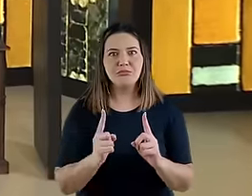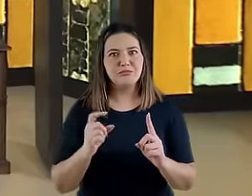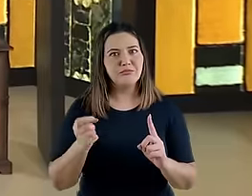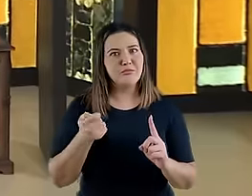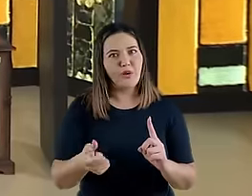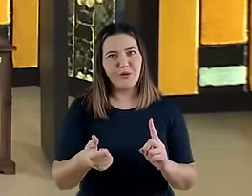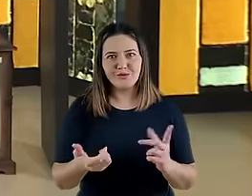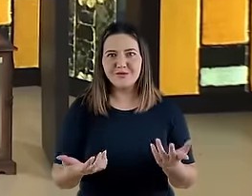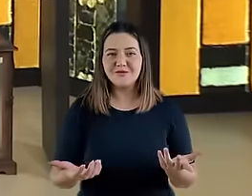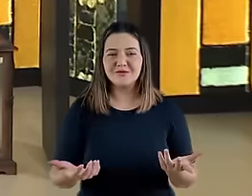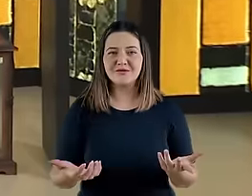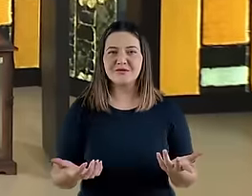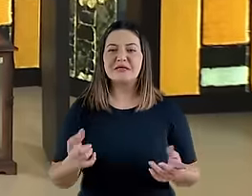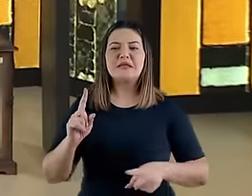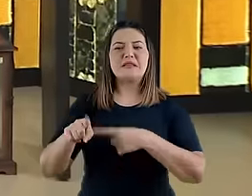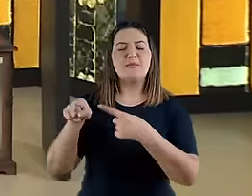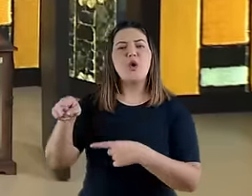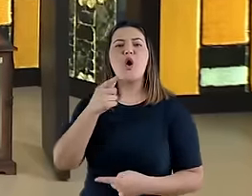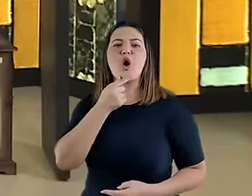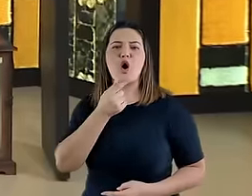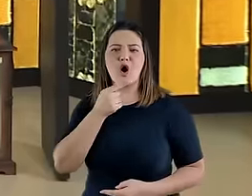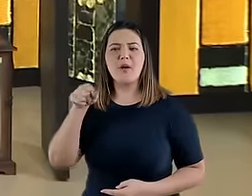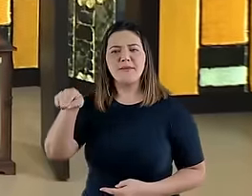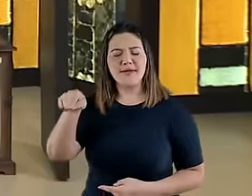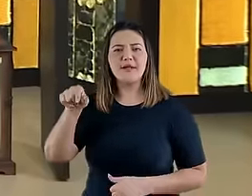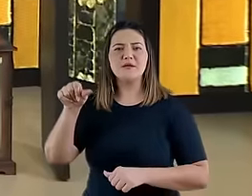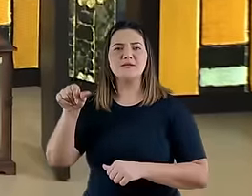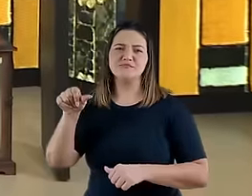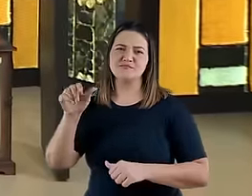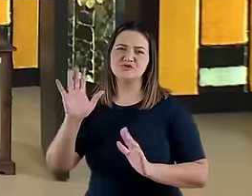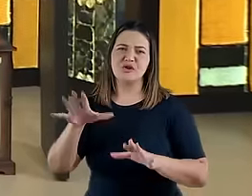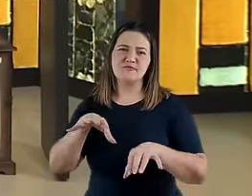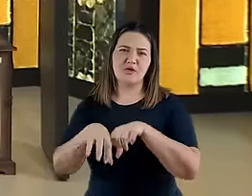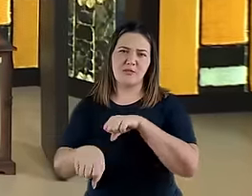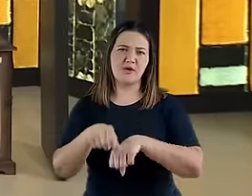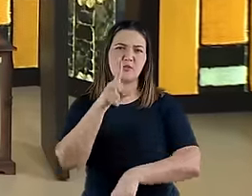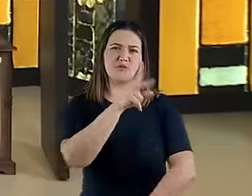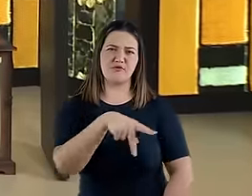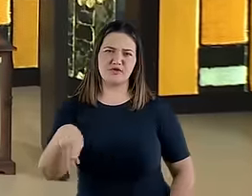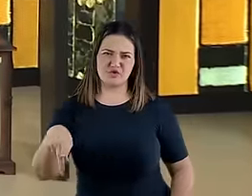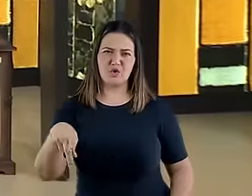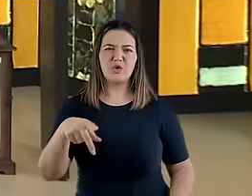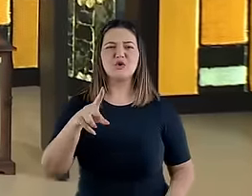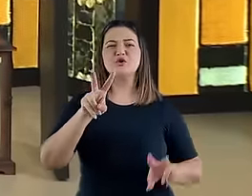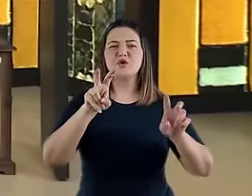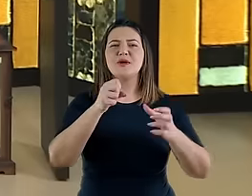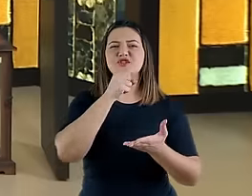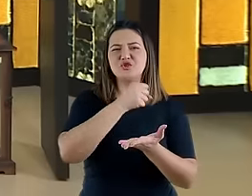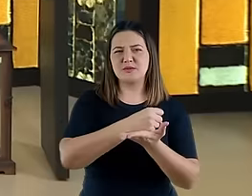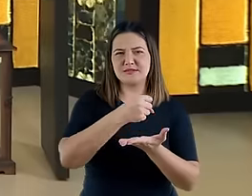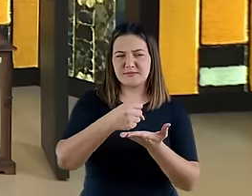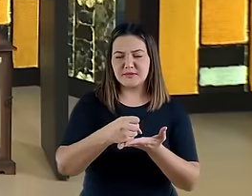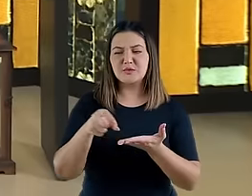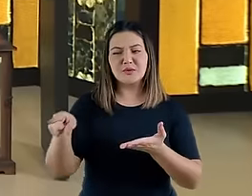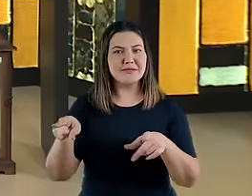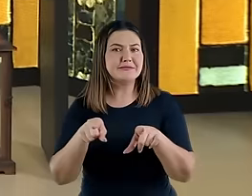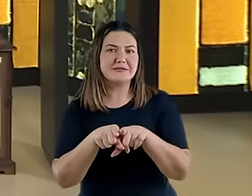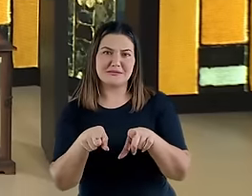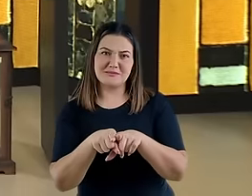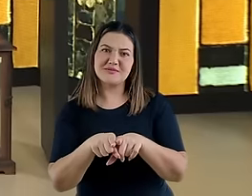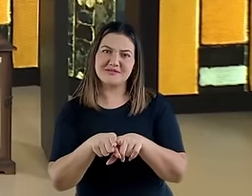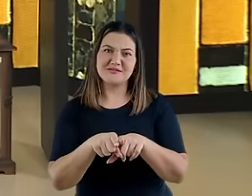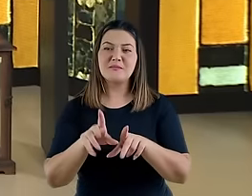admitiu que por muitas vezes, depois que ele mesmo se tornou professor de Antigo Testamento, acabou dando uma resposta